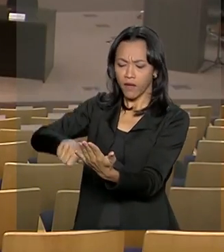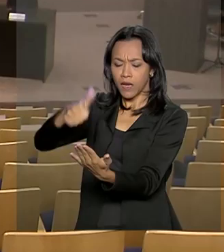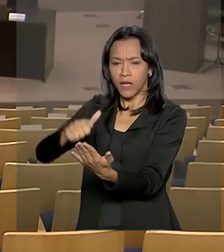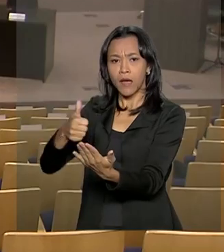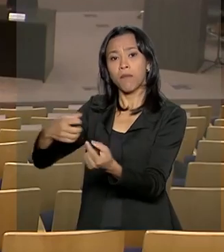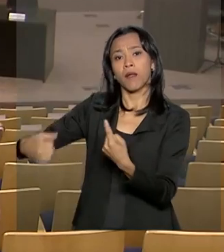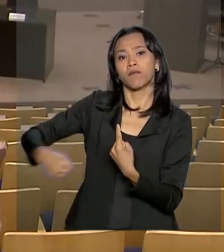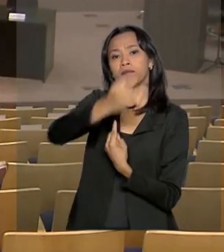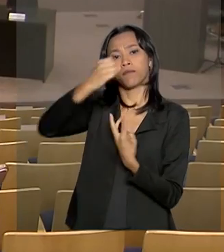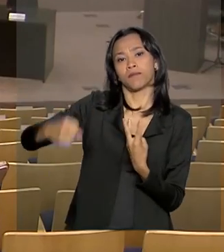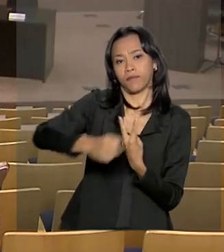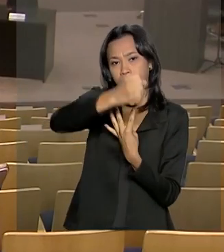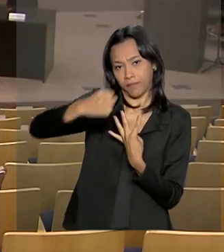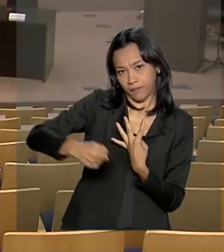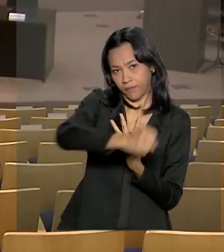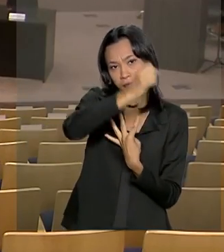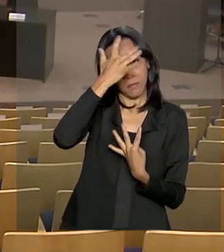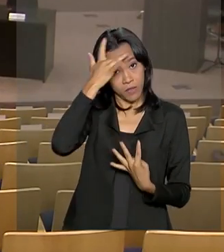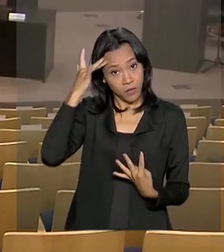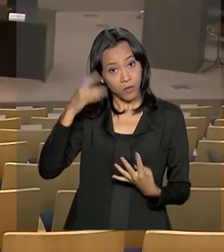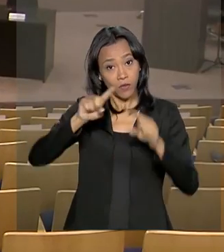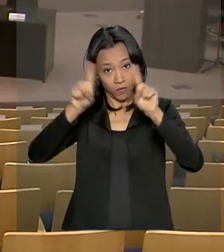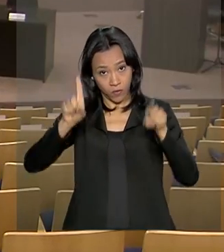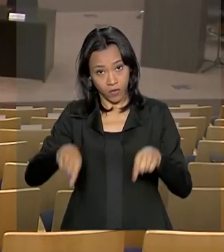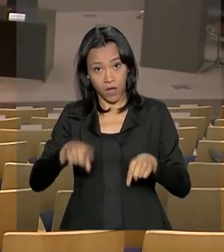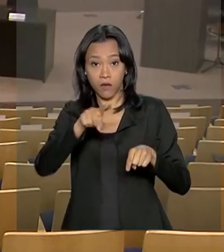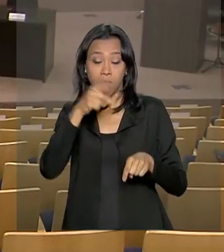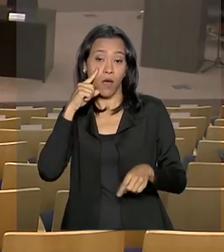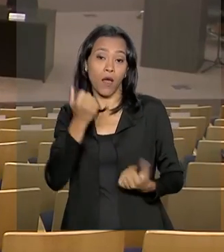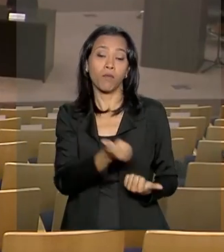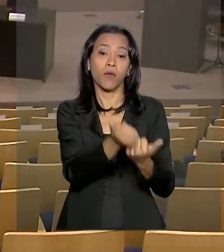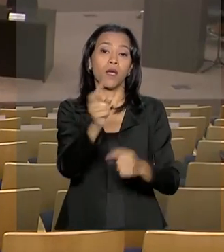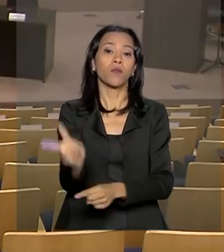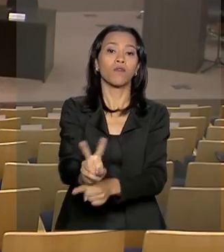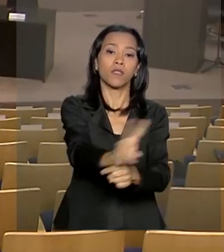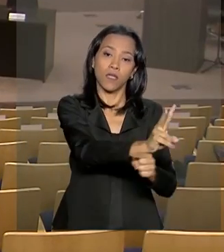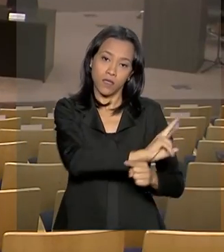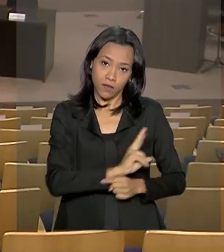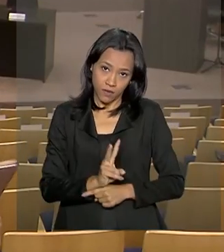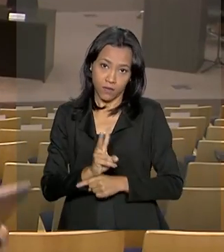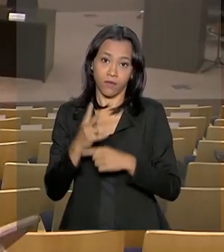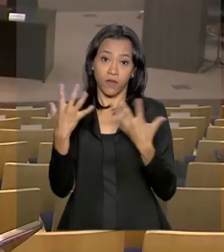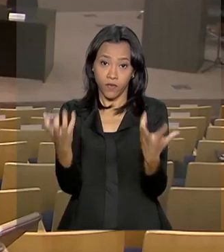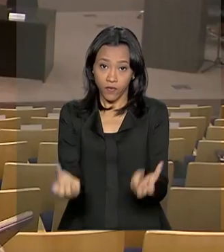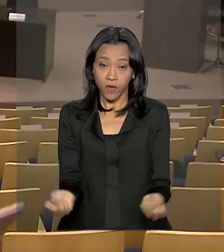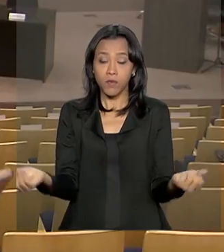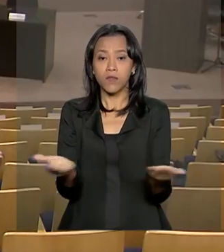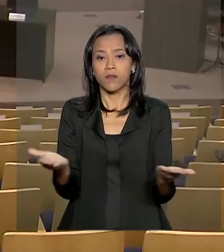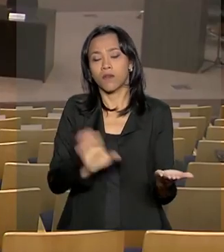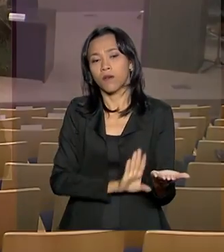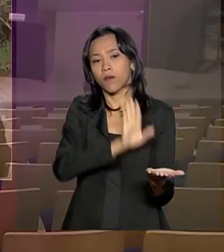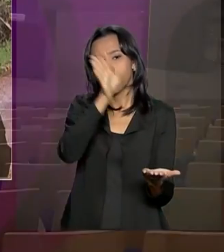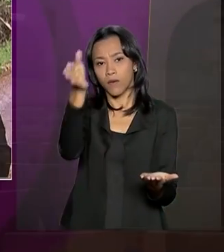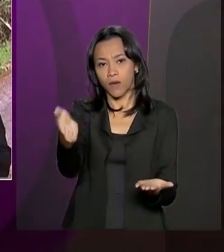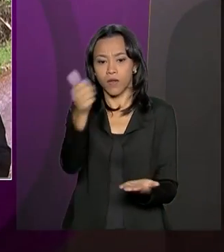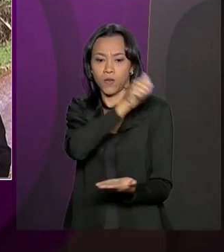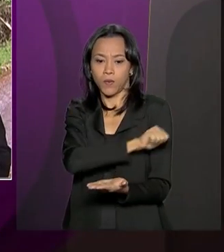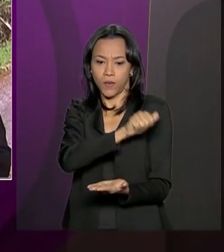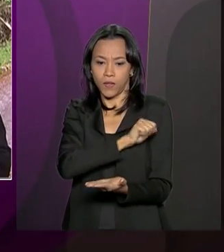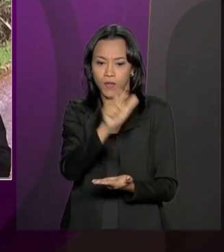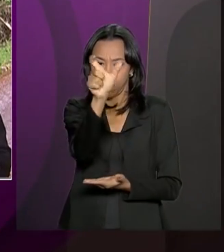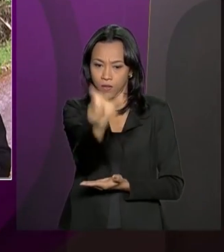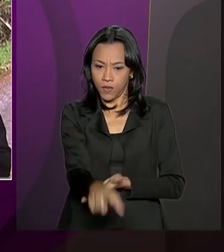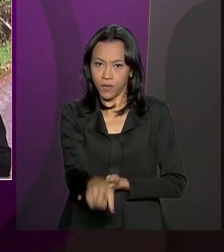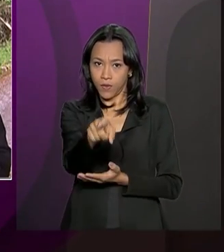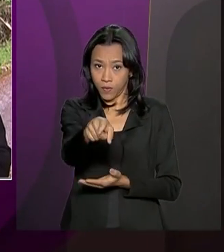públicos para reforçar o efetivo de fiscalização das barragens. Nós vamos agora ao Rio de Janeiro, Tatiaia, onde o